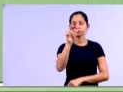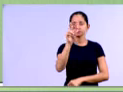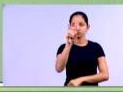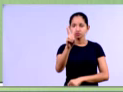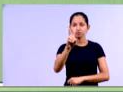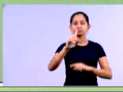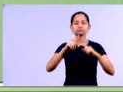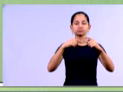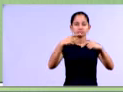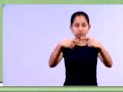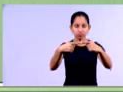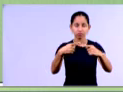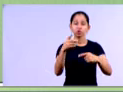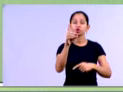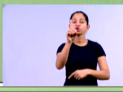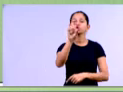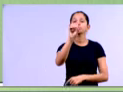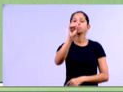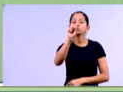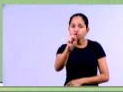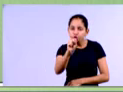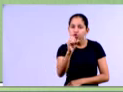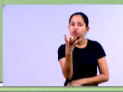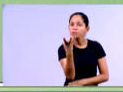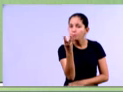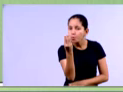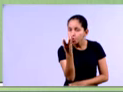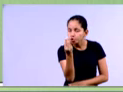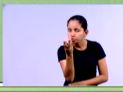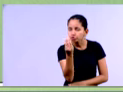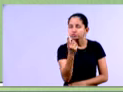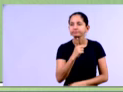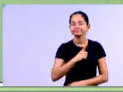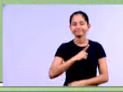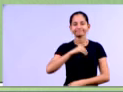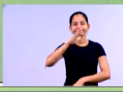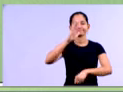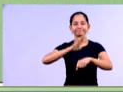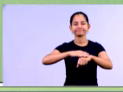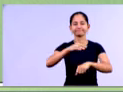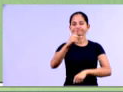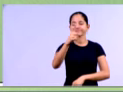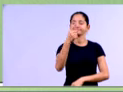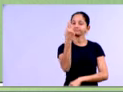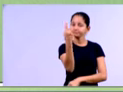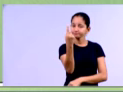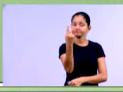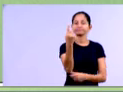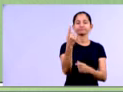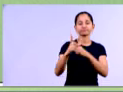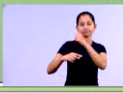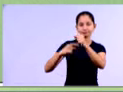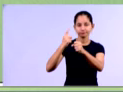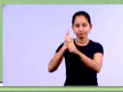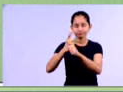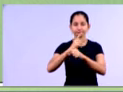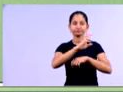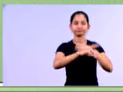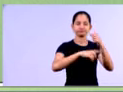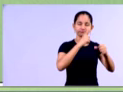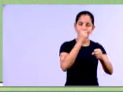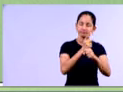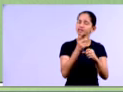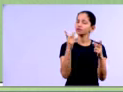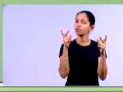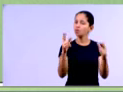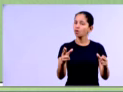a seguir, então, quando ele fala dos balanços patrimoniais a seguir, é porque na questão nós temos dois balanços, né, o 2013 e o 2012, né,